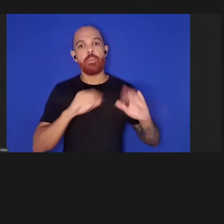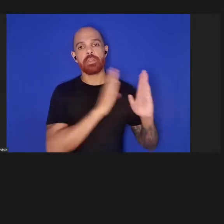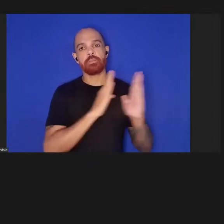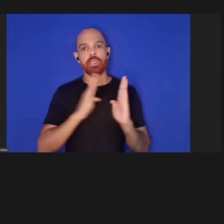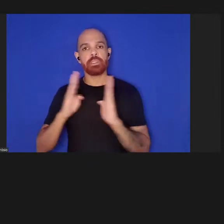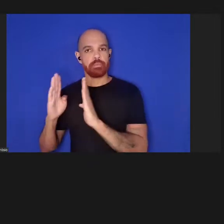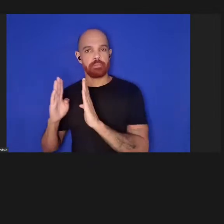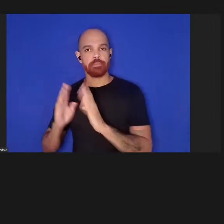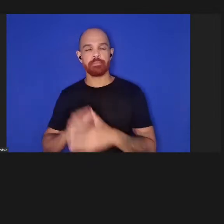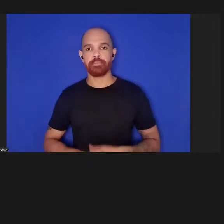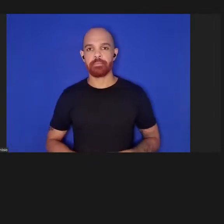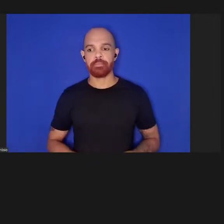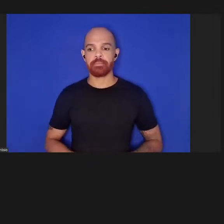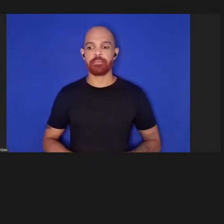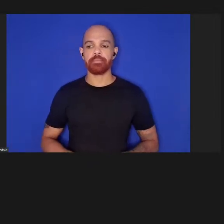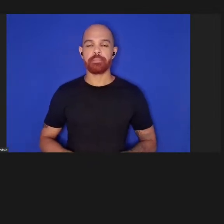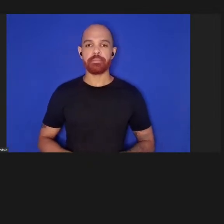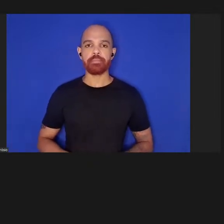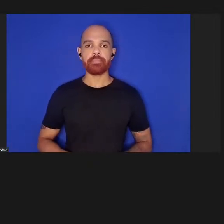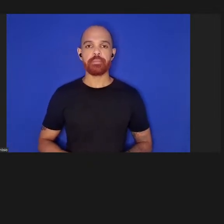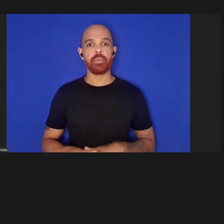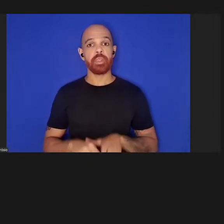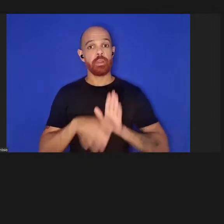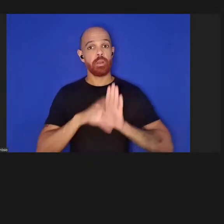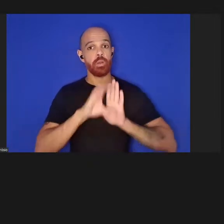É um conceito novo